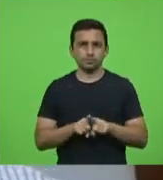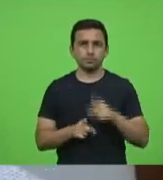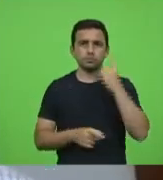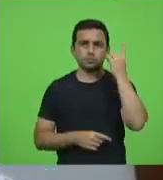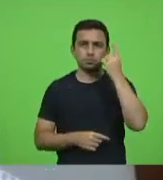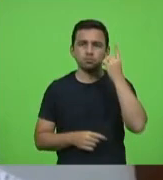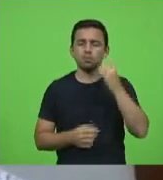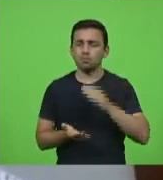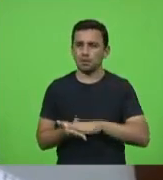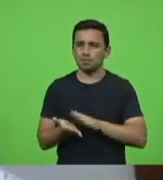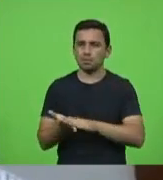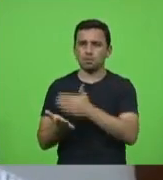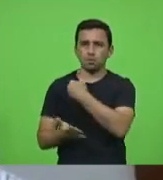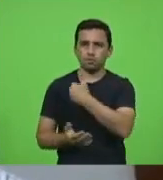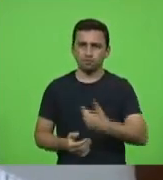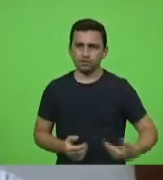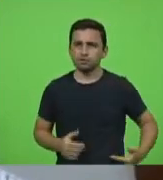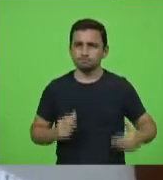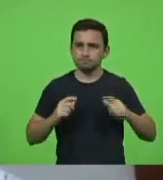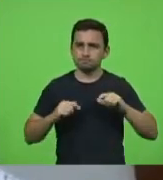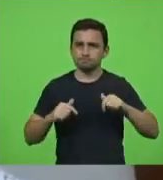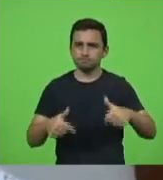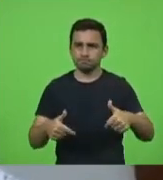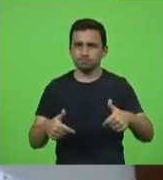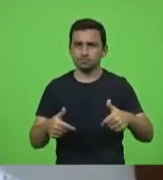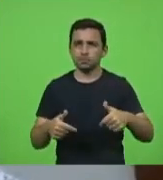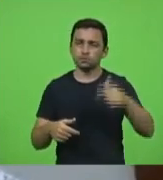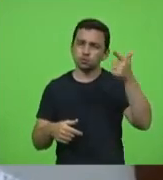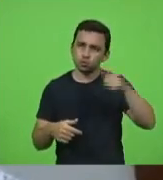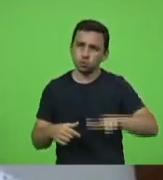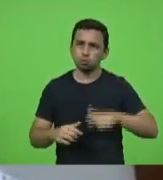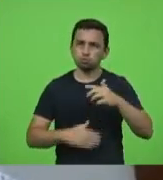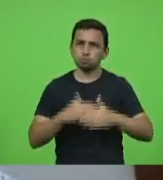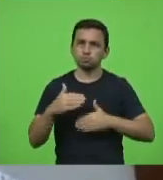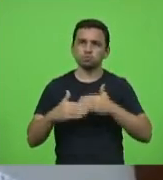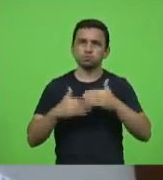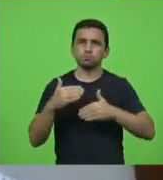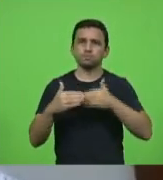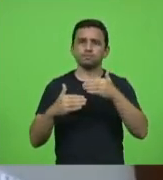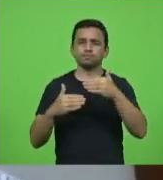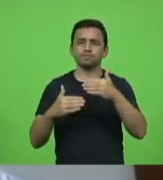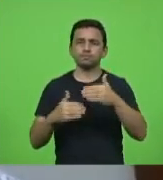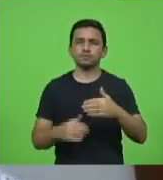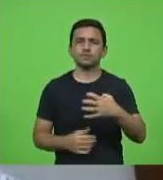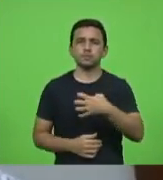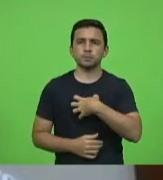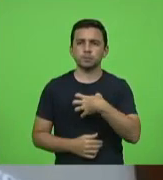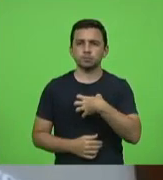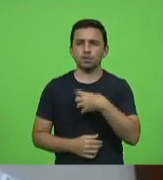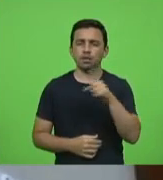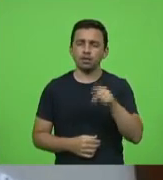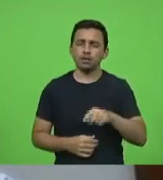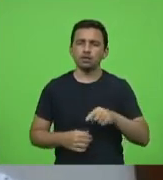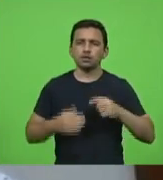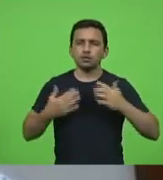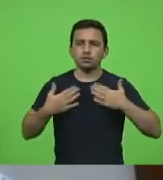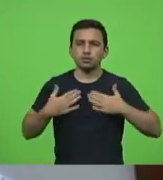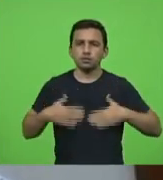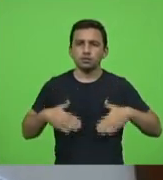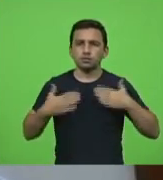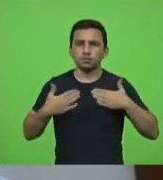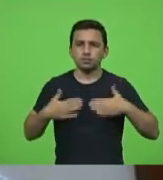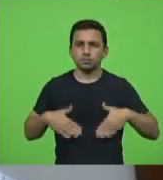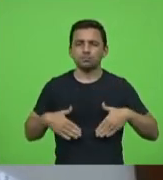iniciativa do governo em mais um avanço no sentido de aliviar a